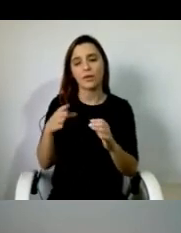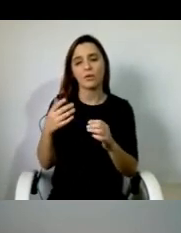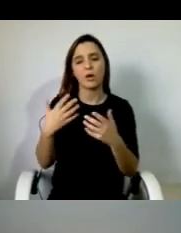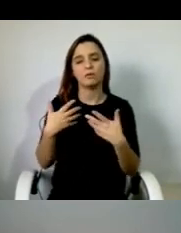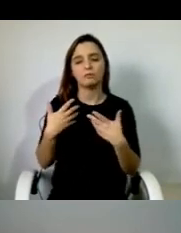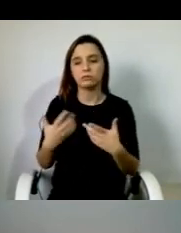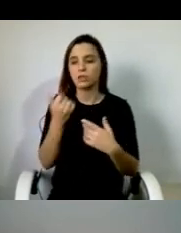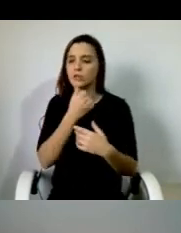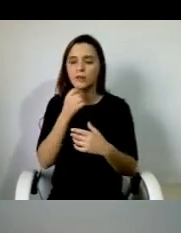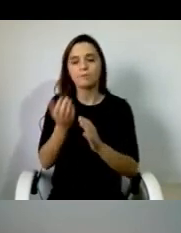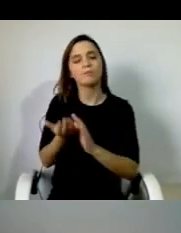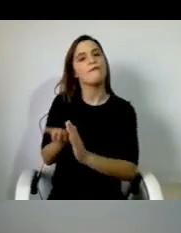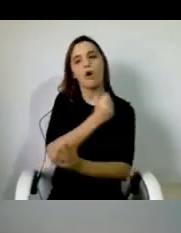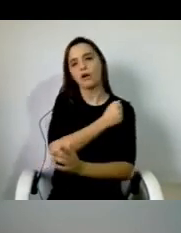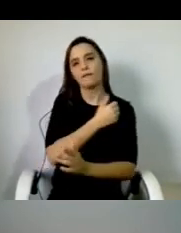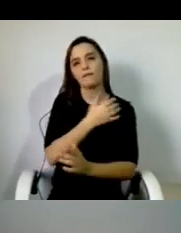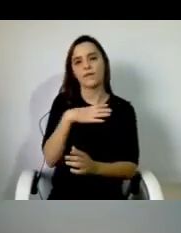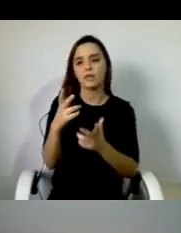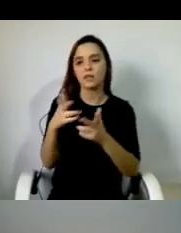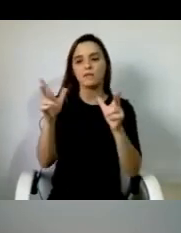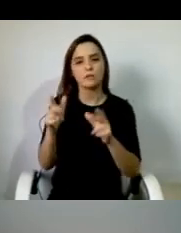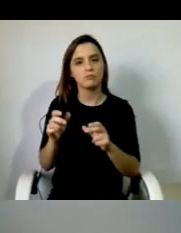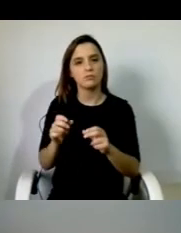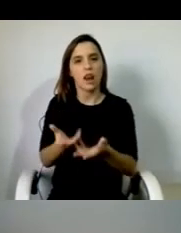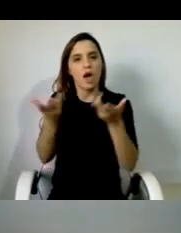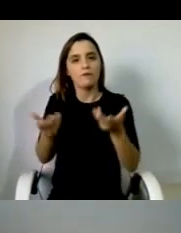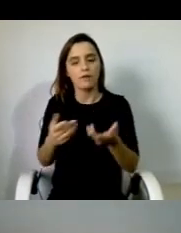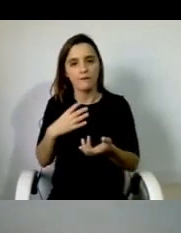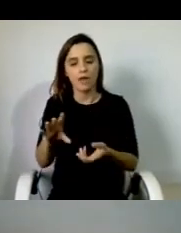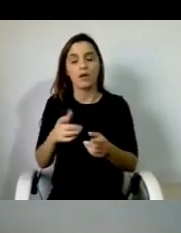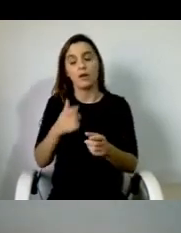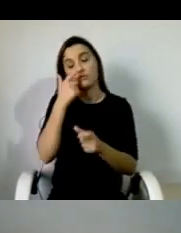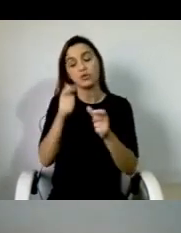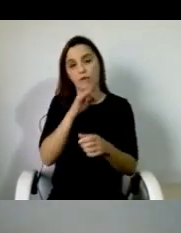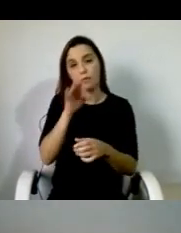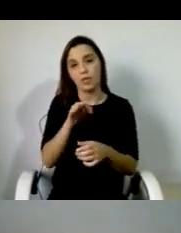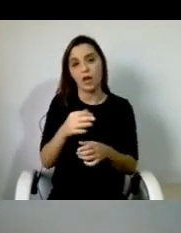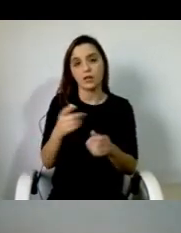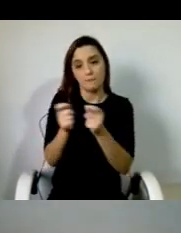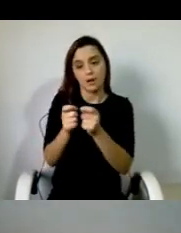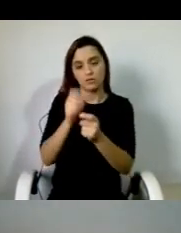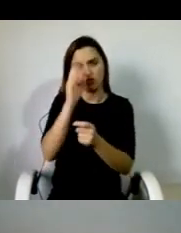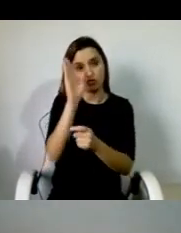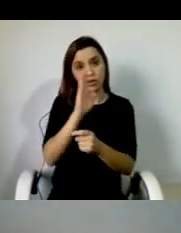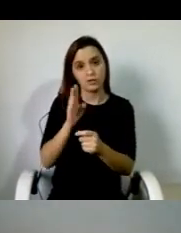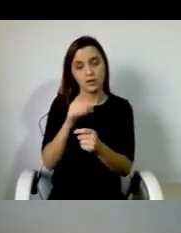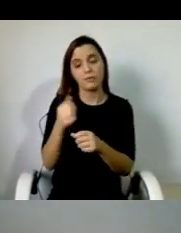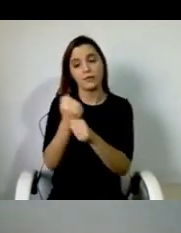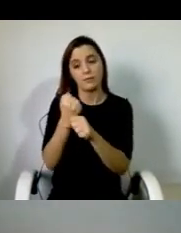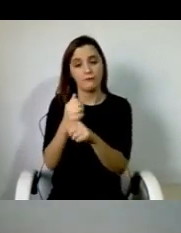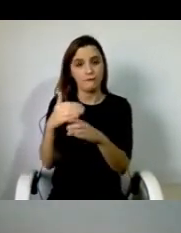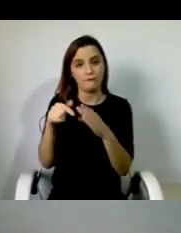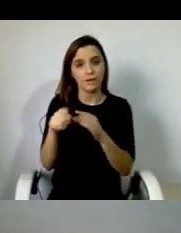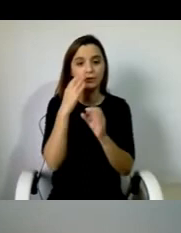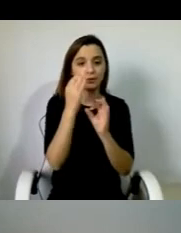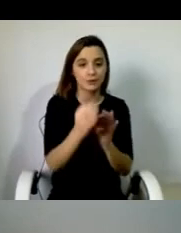fossem os maridos, as mulheres, enfim, todos os familiares mais próximos nós sabíamos que assumíamos, que assumiam esse papel de